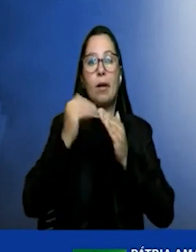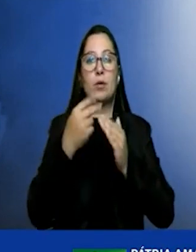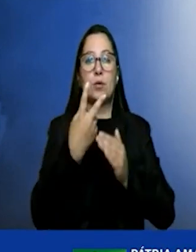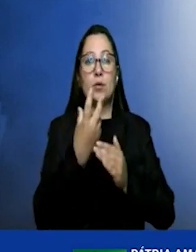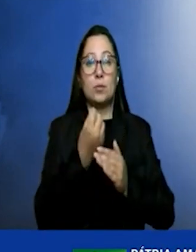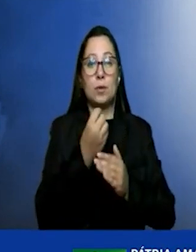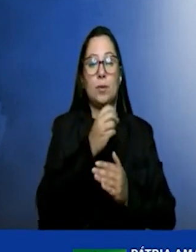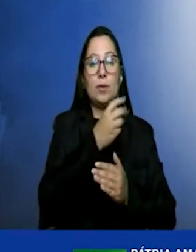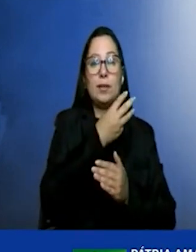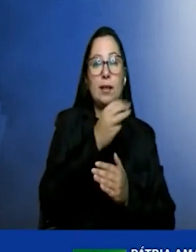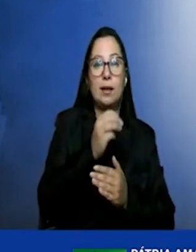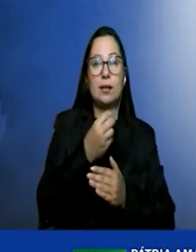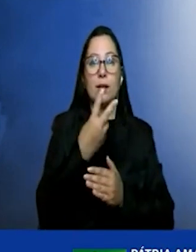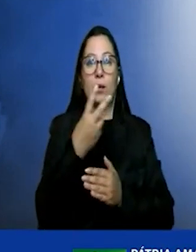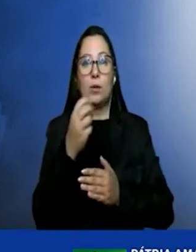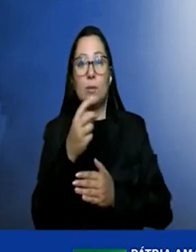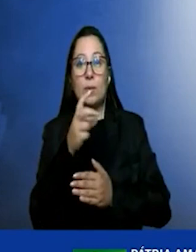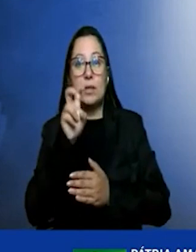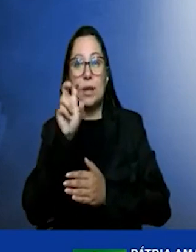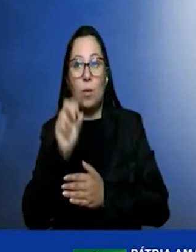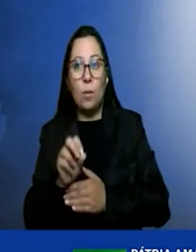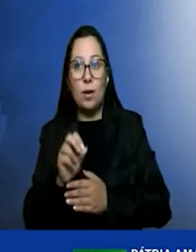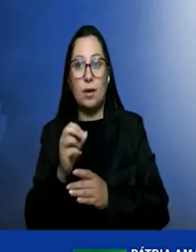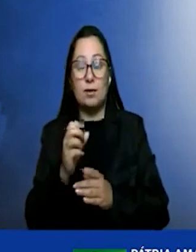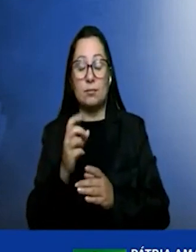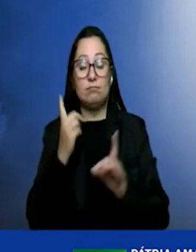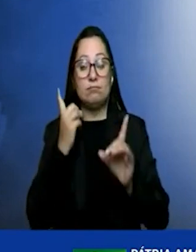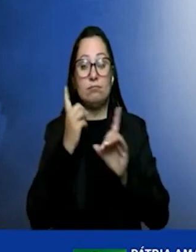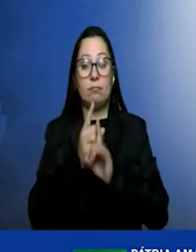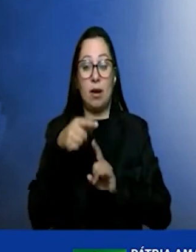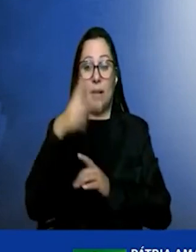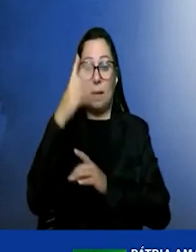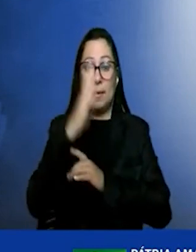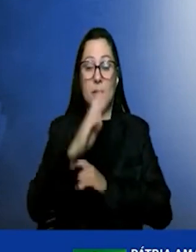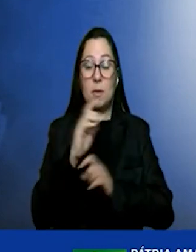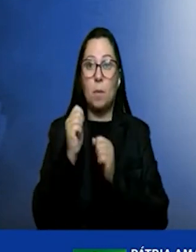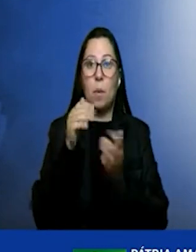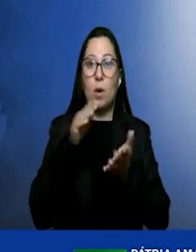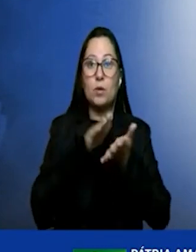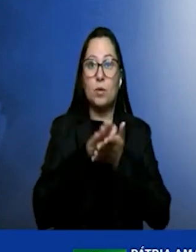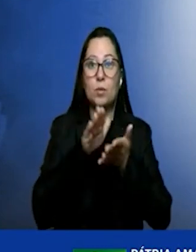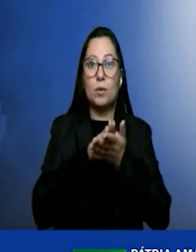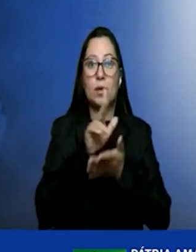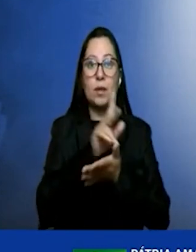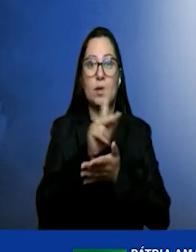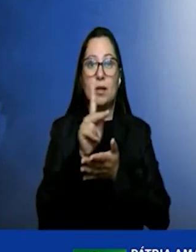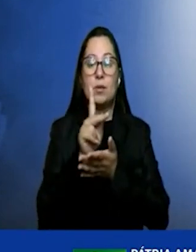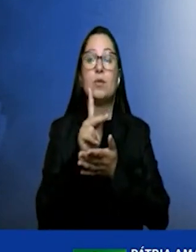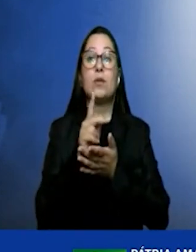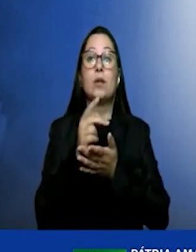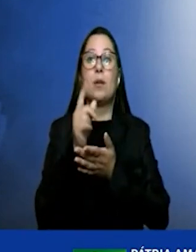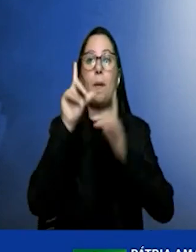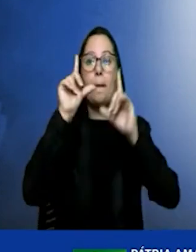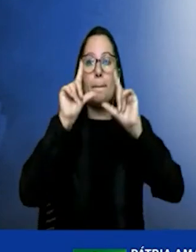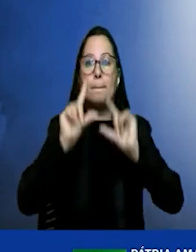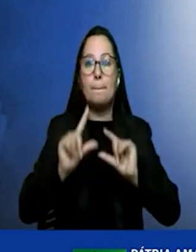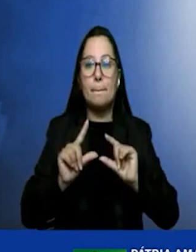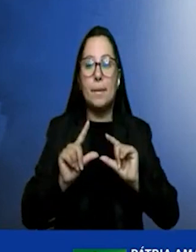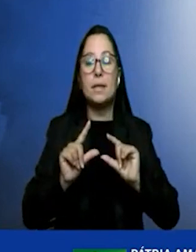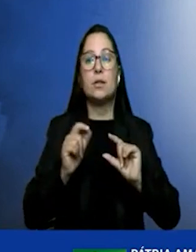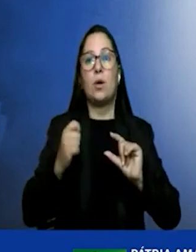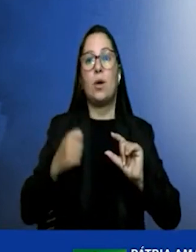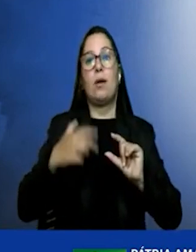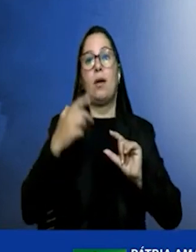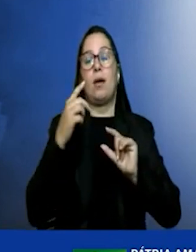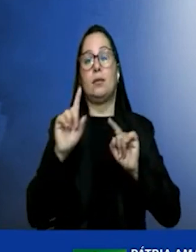identifica o Brasil como um país que pode produzir o hidrogênio ao menor custo. Esse outro estudo